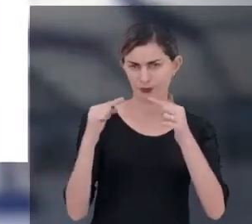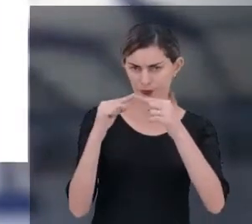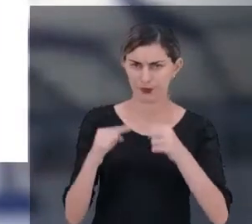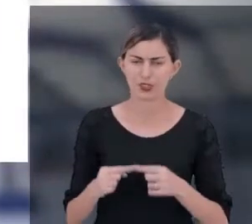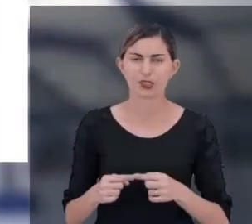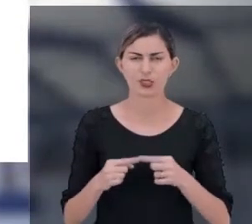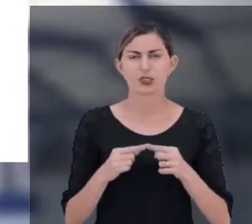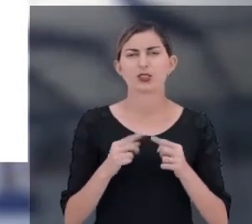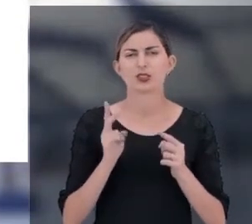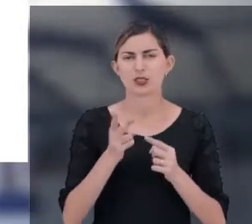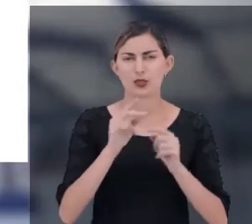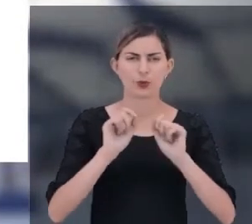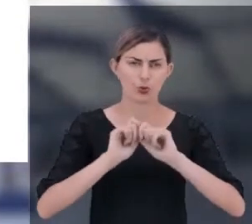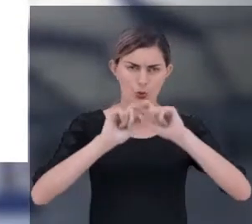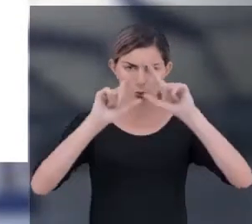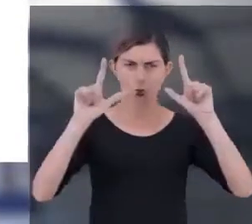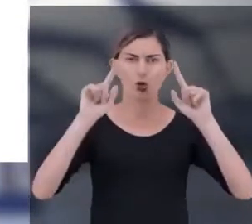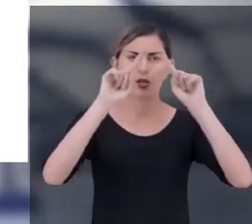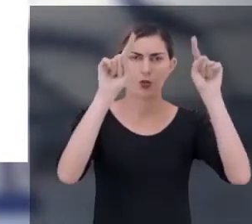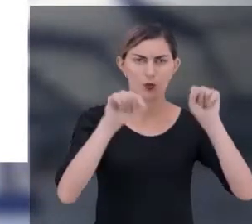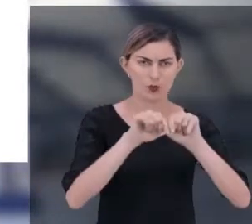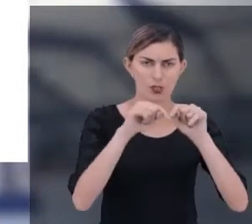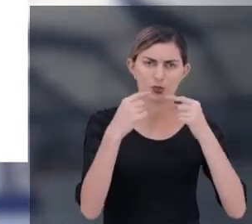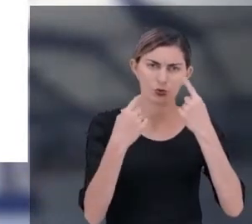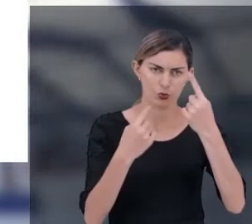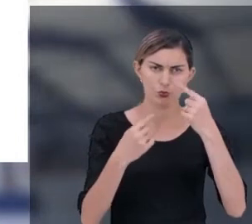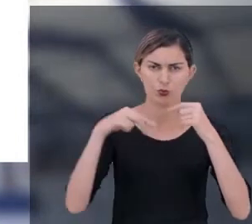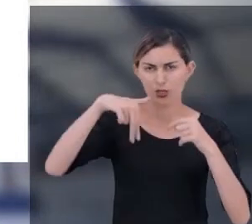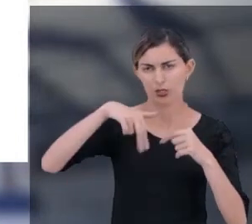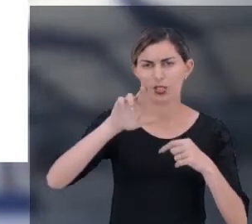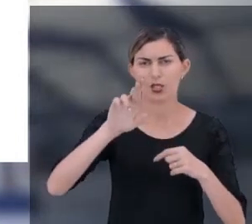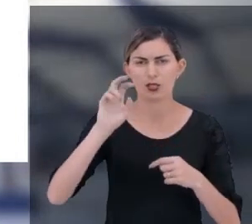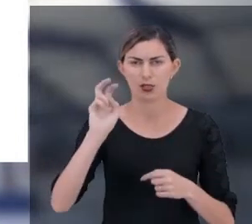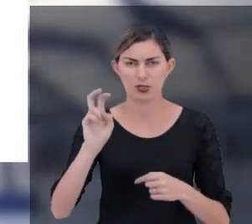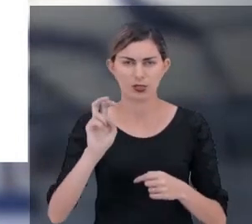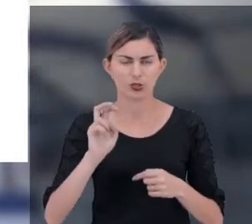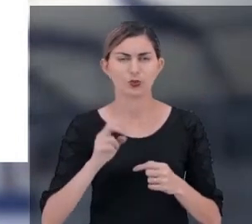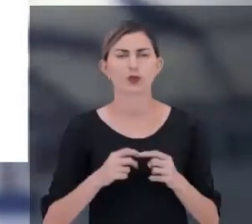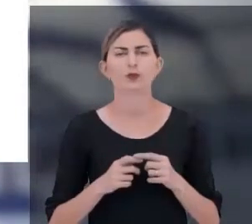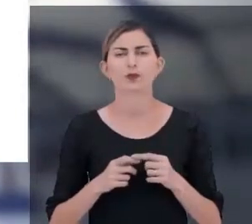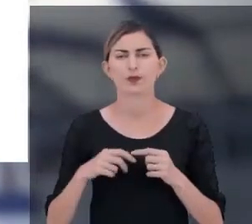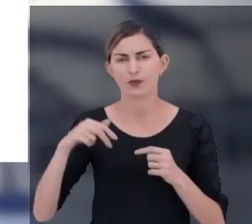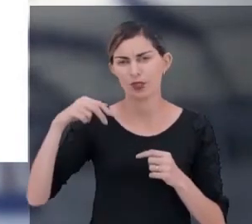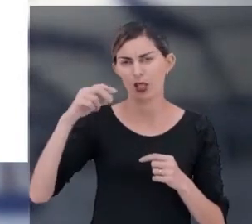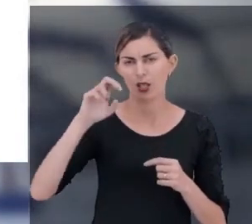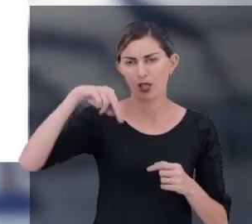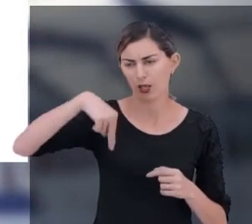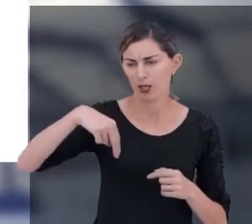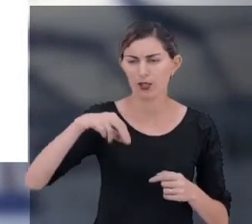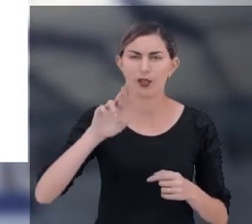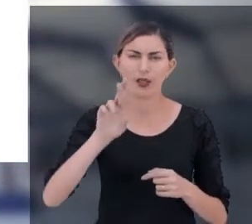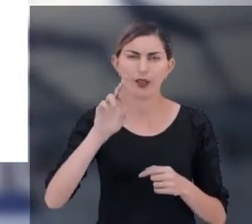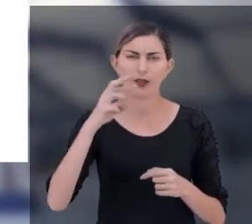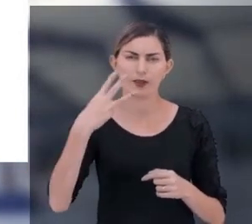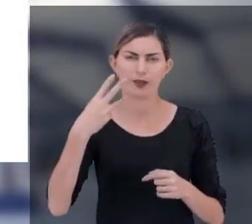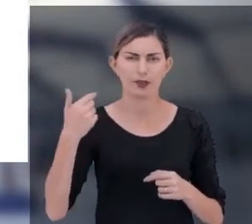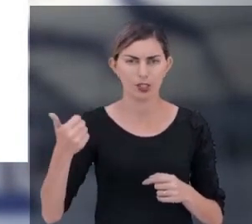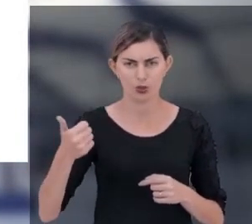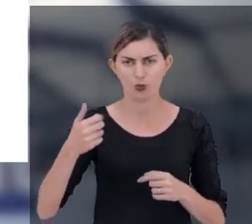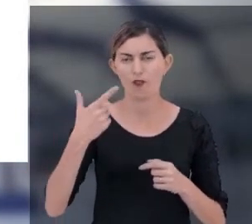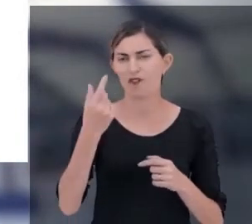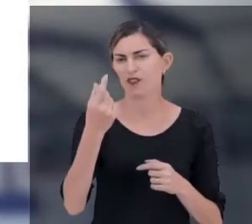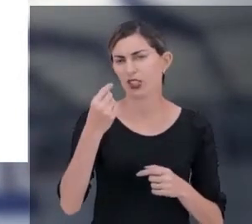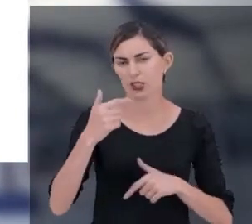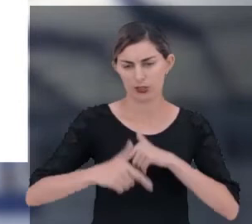acordo com o que está estabelecido no quadro 1 da NR5, assim como na tabela de dimensionamento na NR31, a partir de